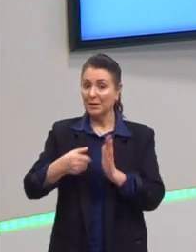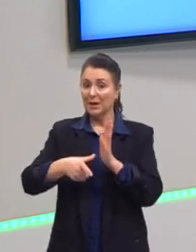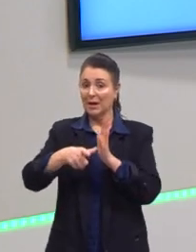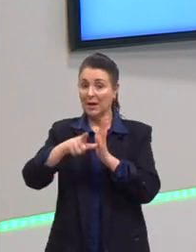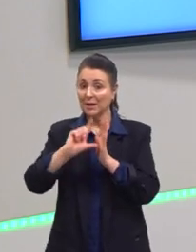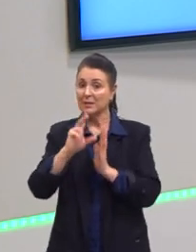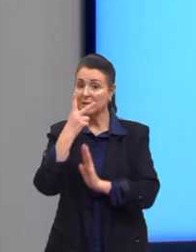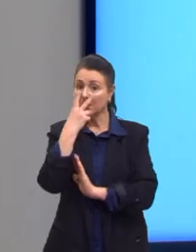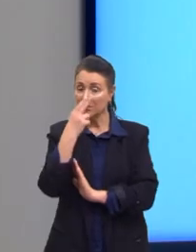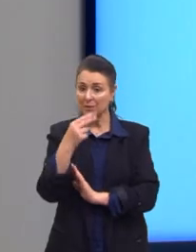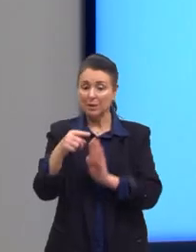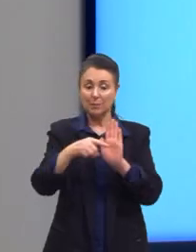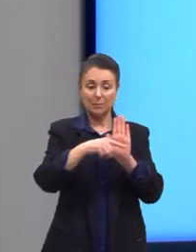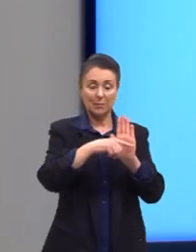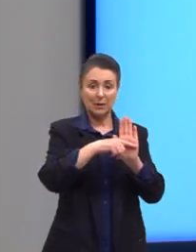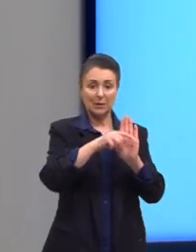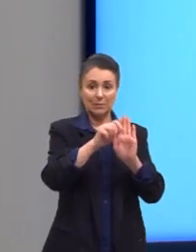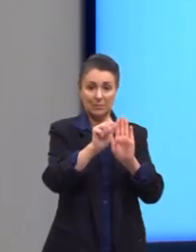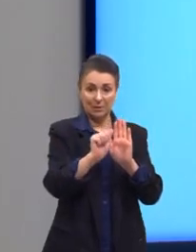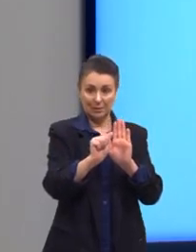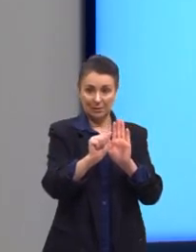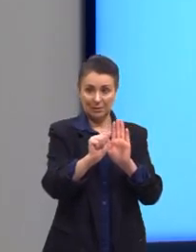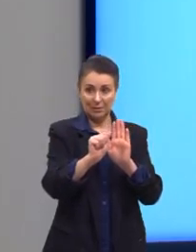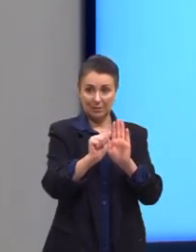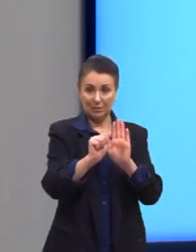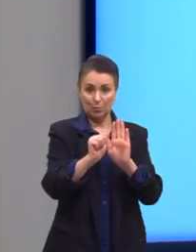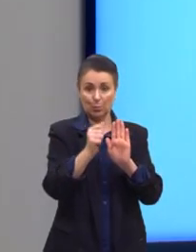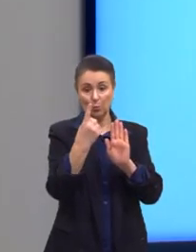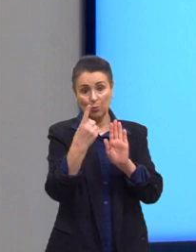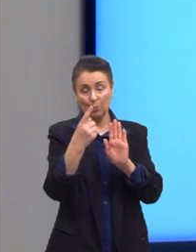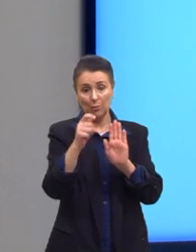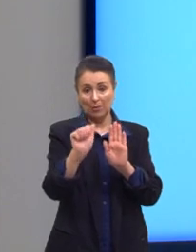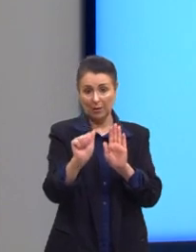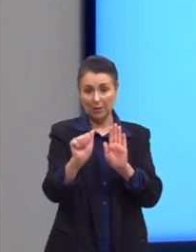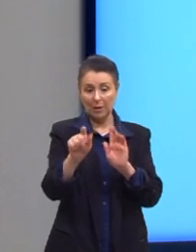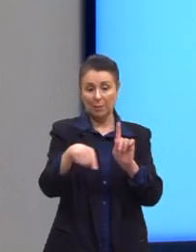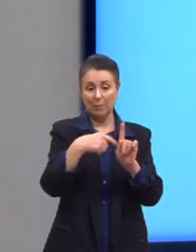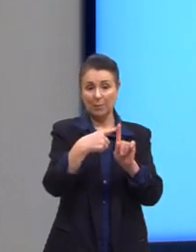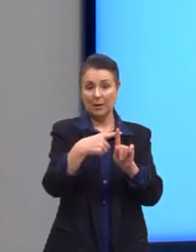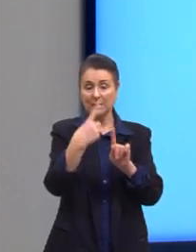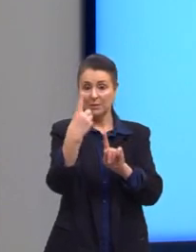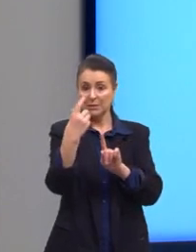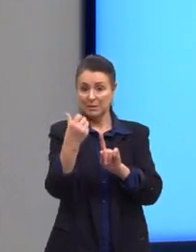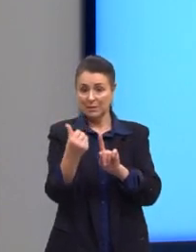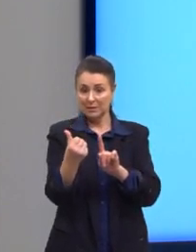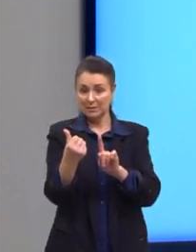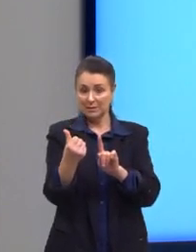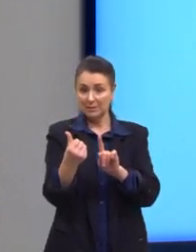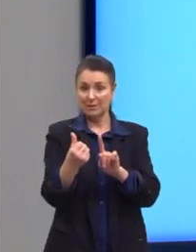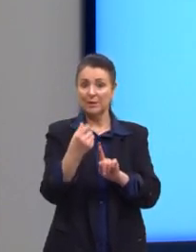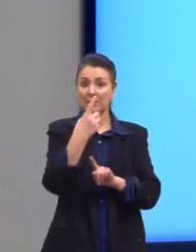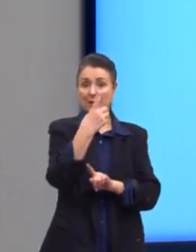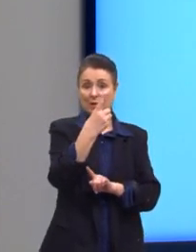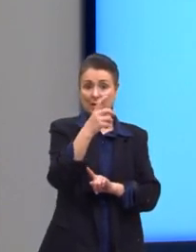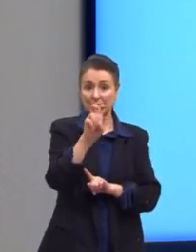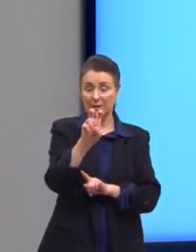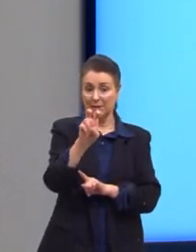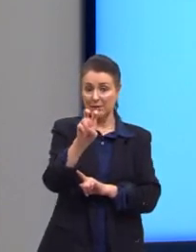igualdade, menos a, ou menos 1a, mais 16, fica 15a.